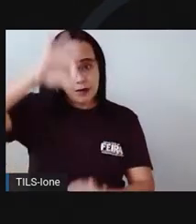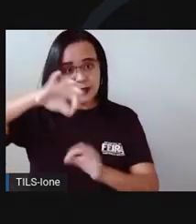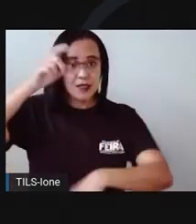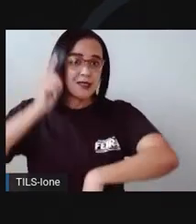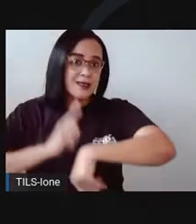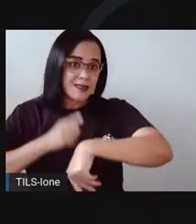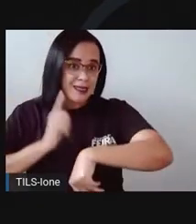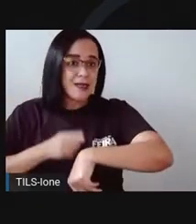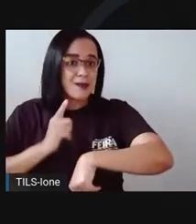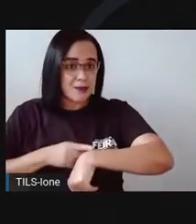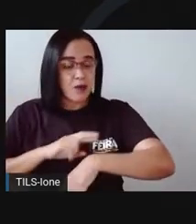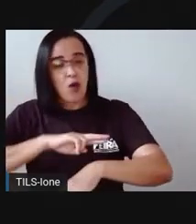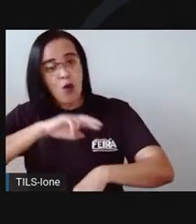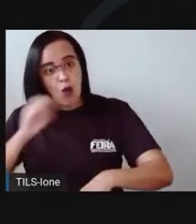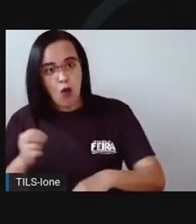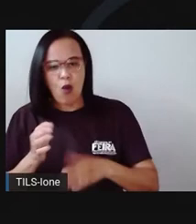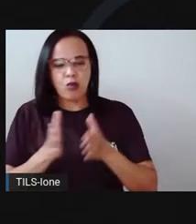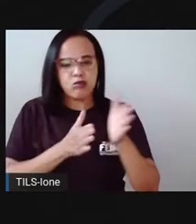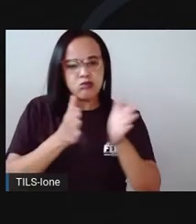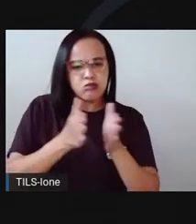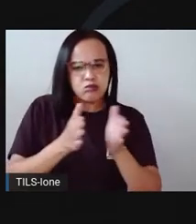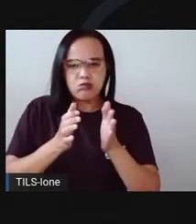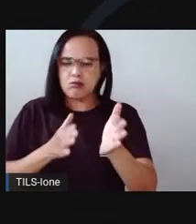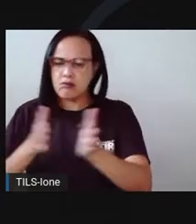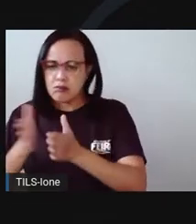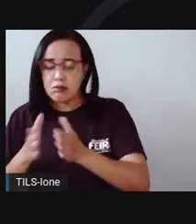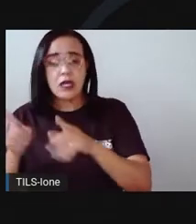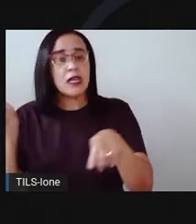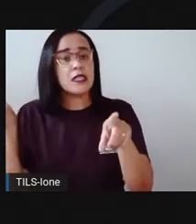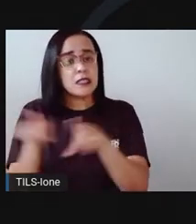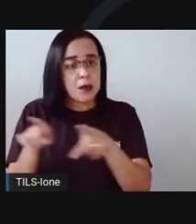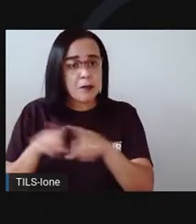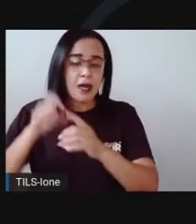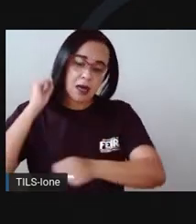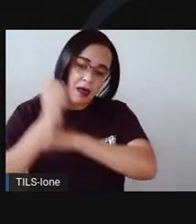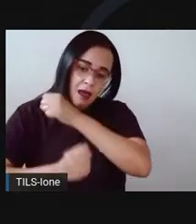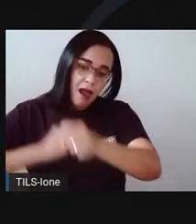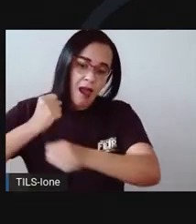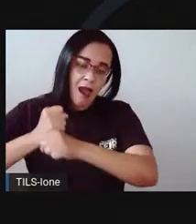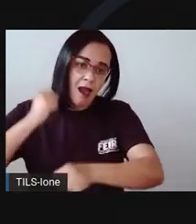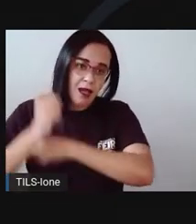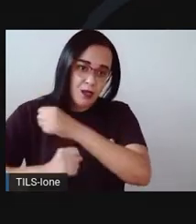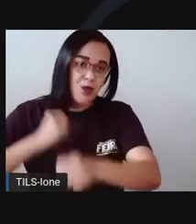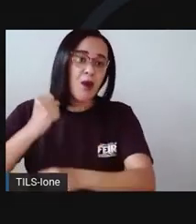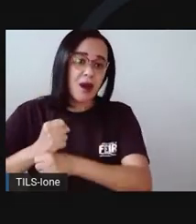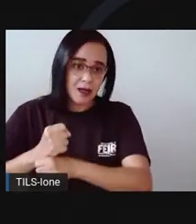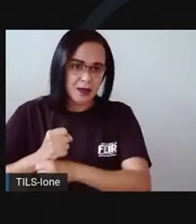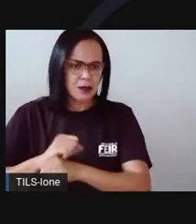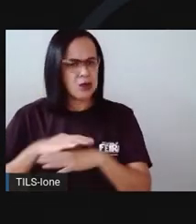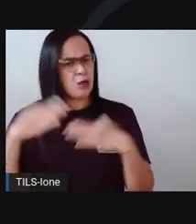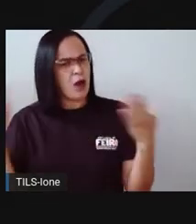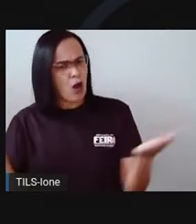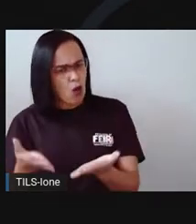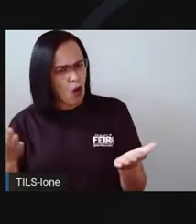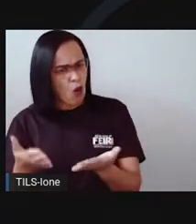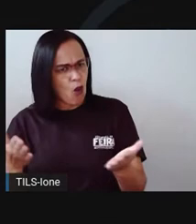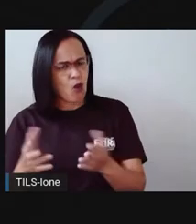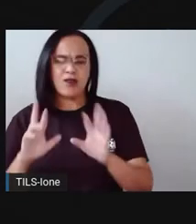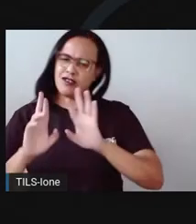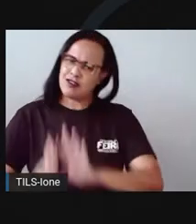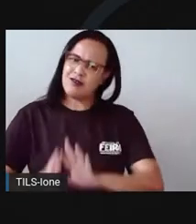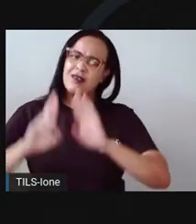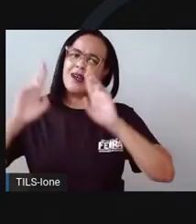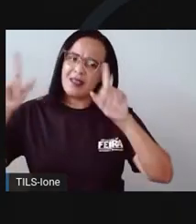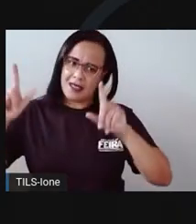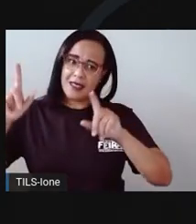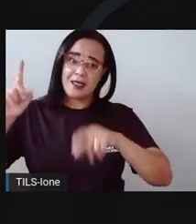medir a passagem de tempo. Ah, é claro que eles não possuíam a mesma precisão que temos hoje em dia com os relógios, mas